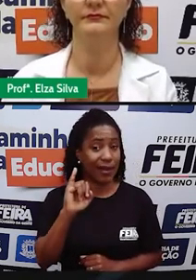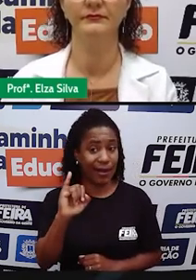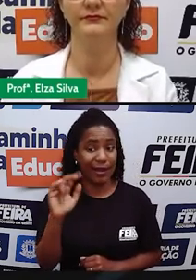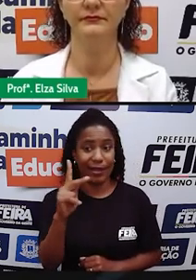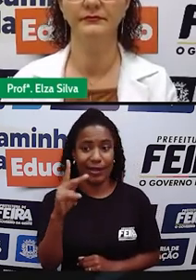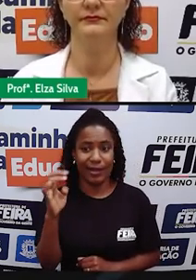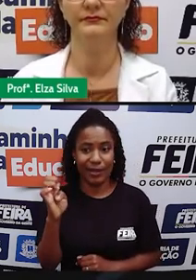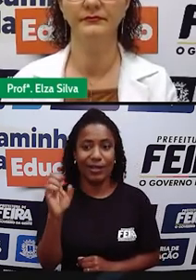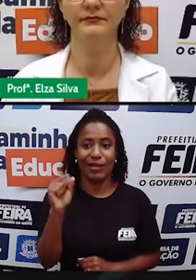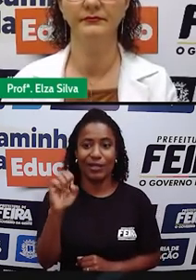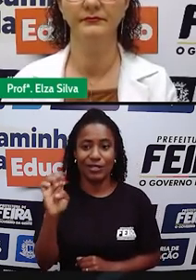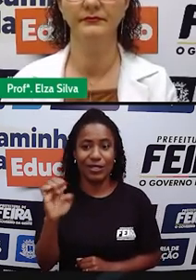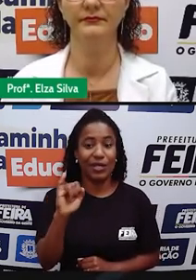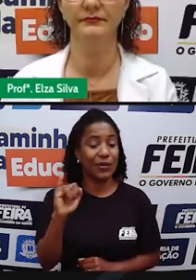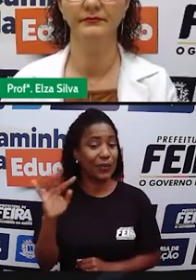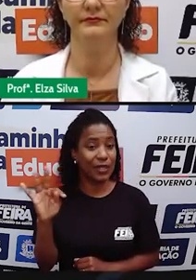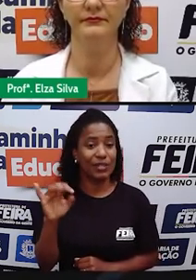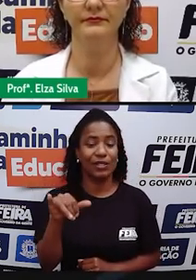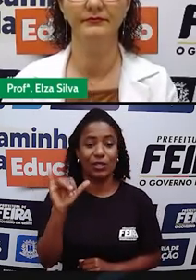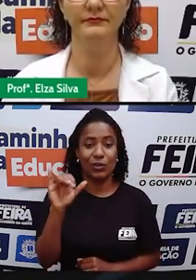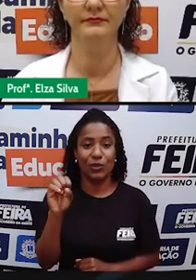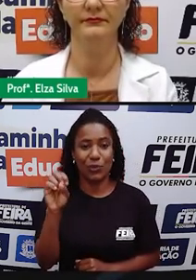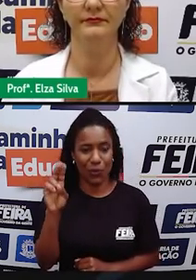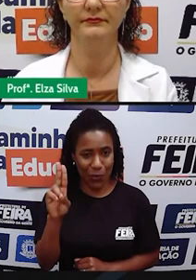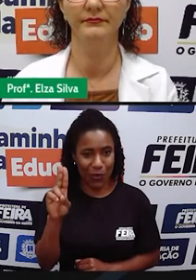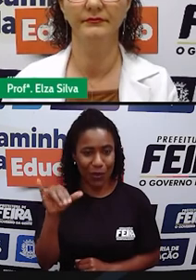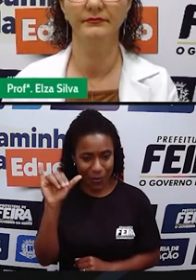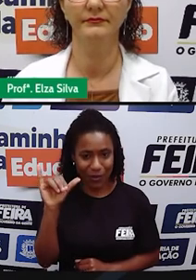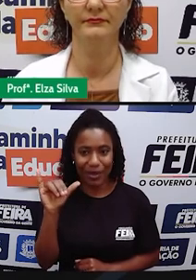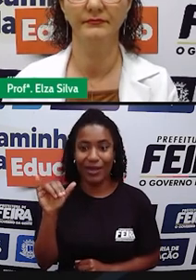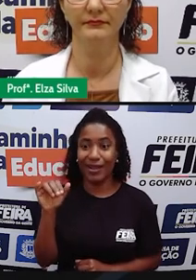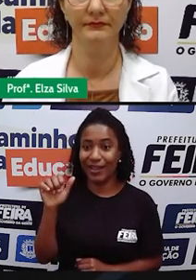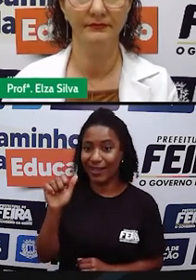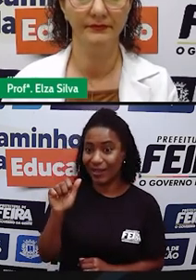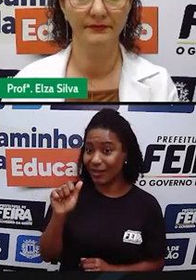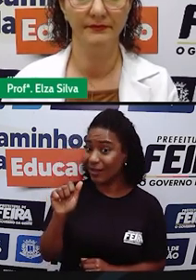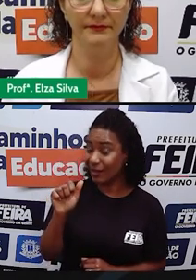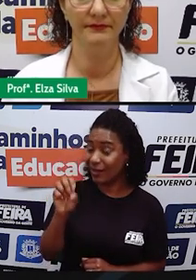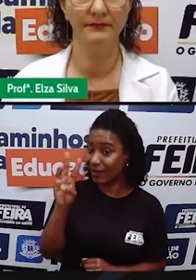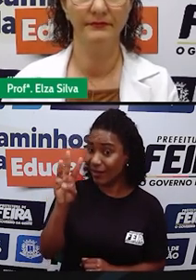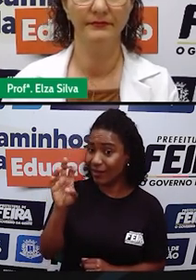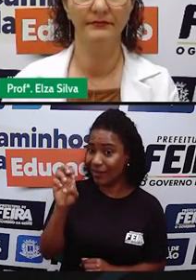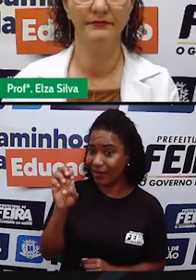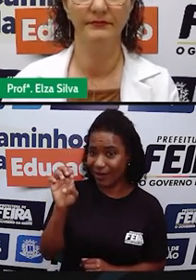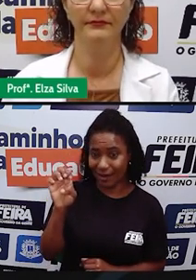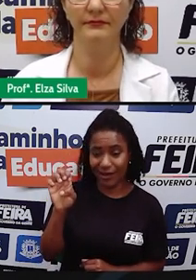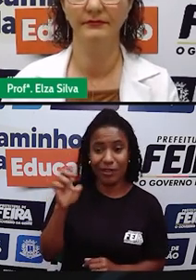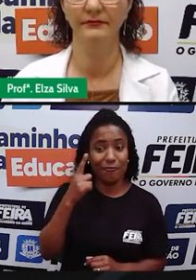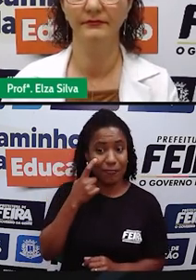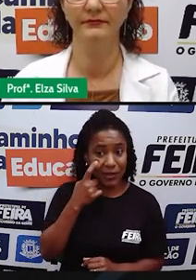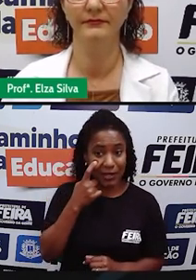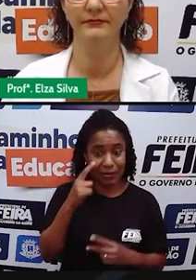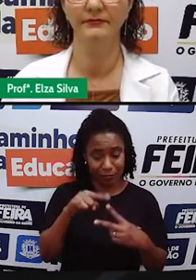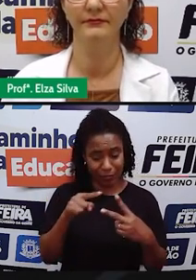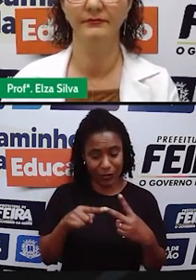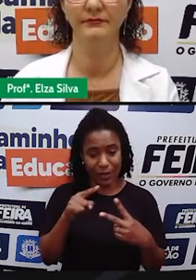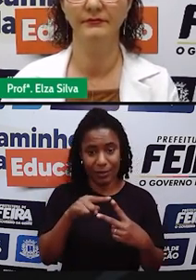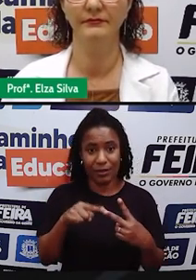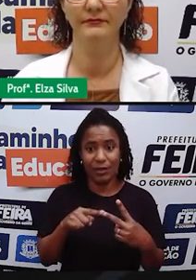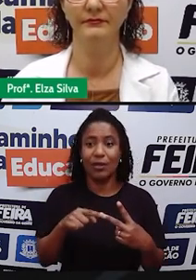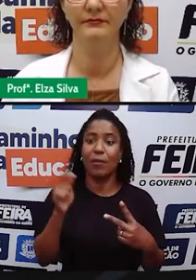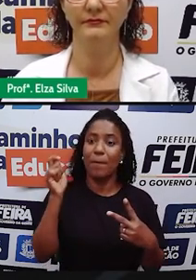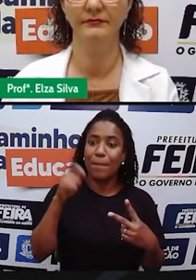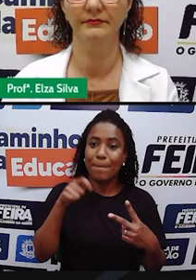and we you and they were Ok? Então nós temos duas formas was